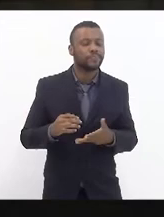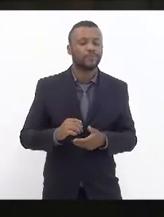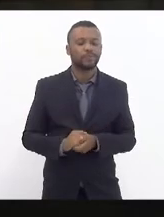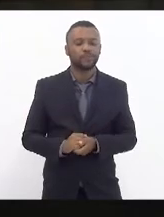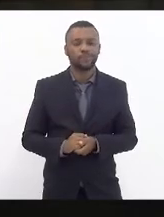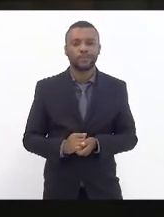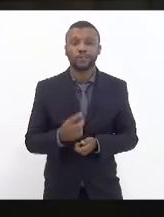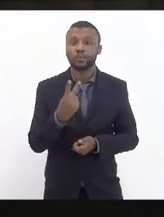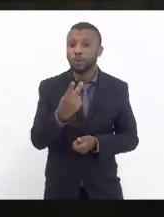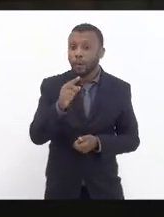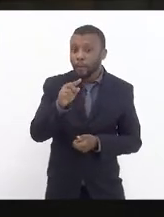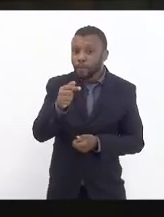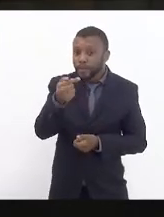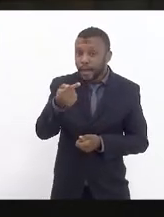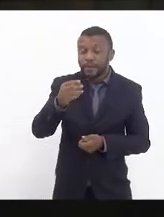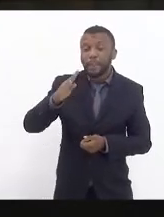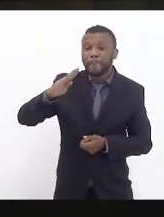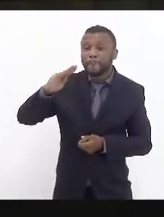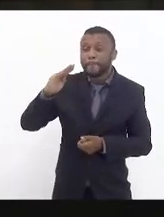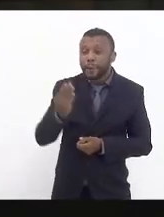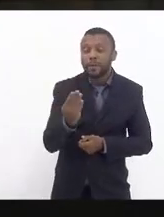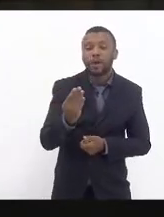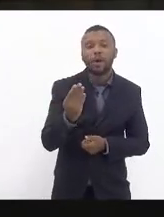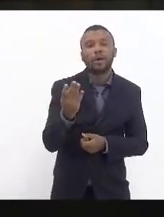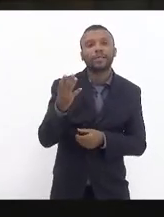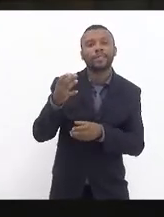2.7 bilhões em caixa